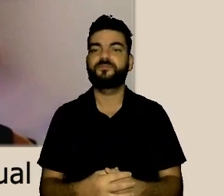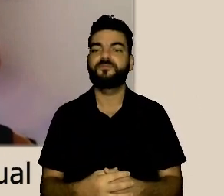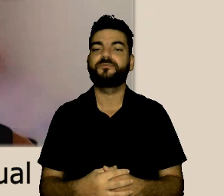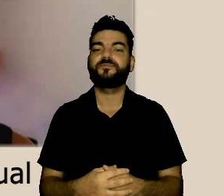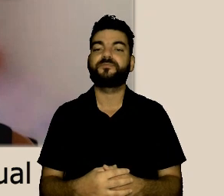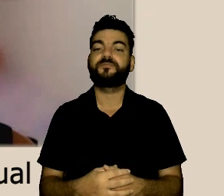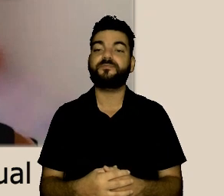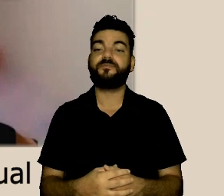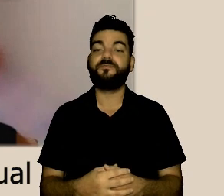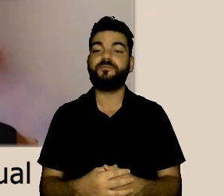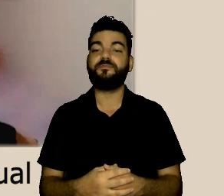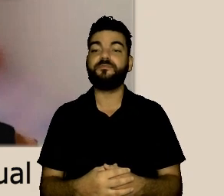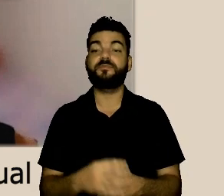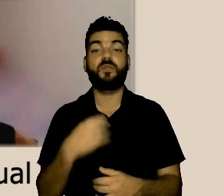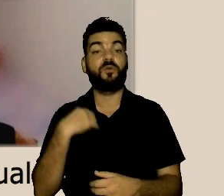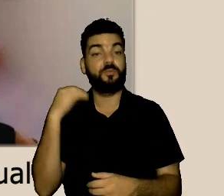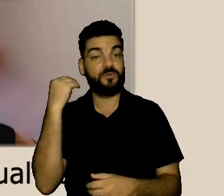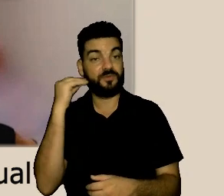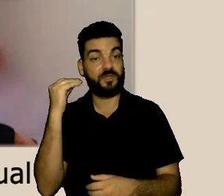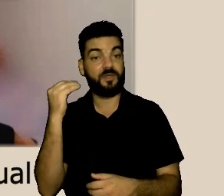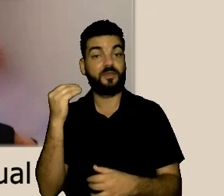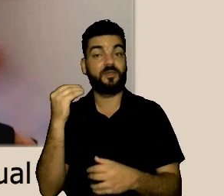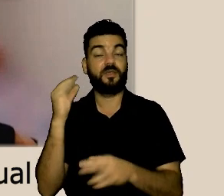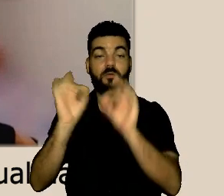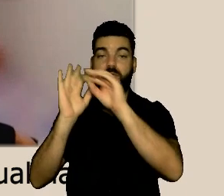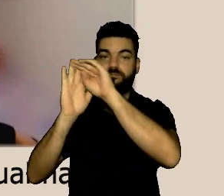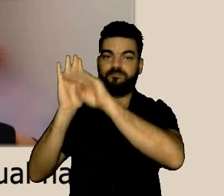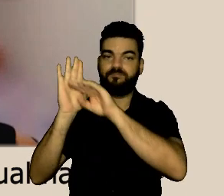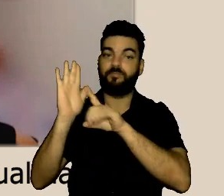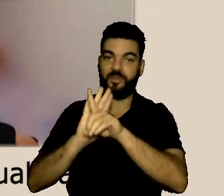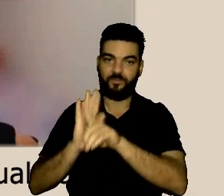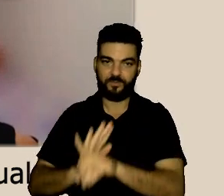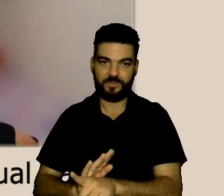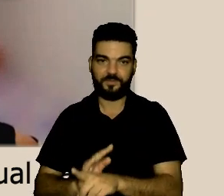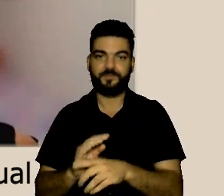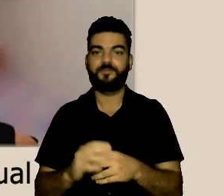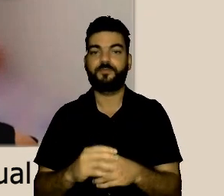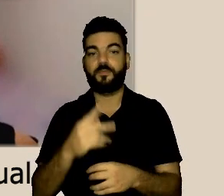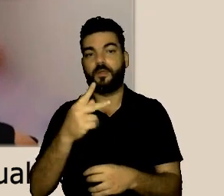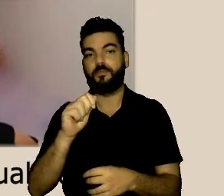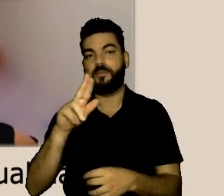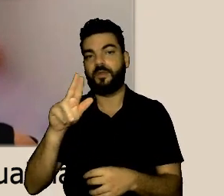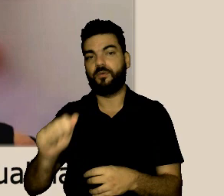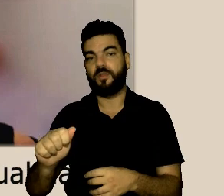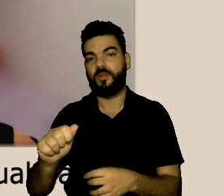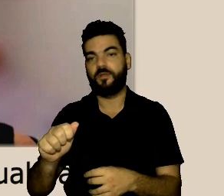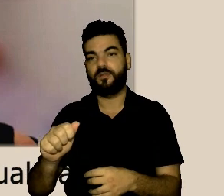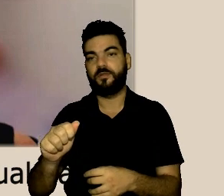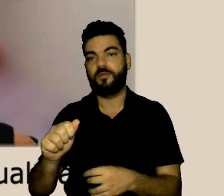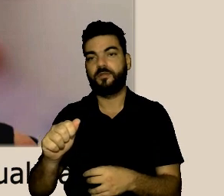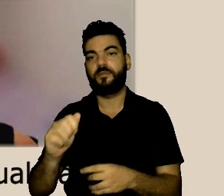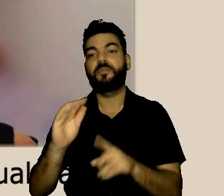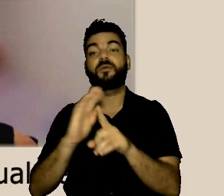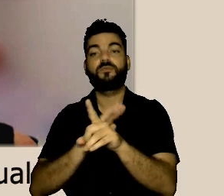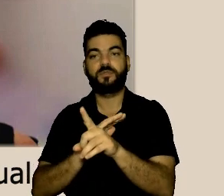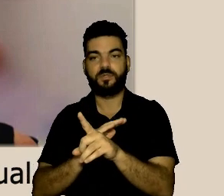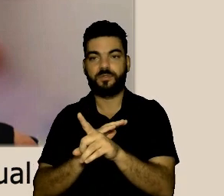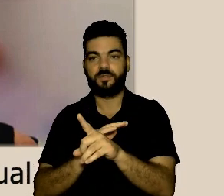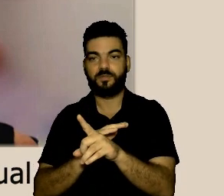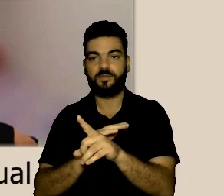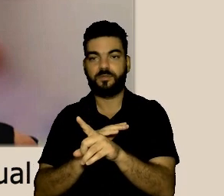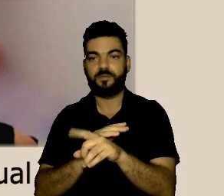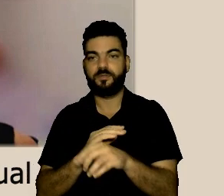debate que o João Francisco suscita eu vou seguir aqui a ordem das perguntas